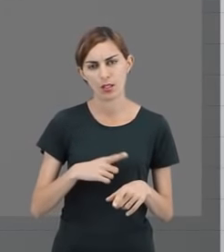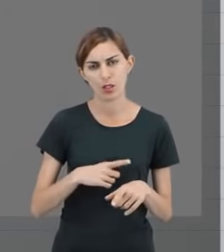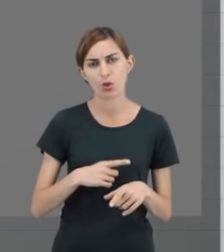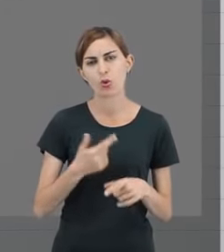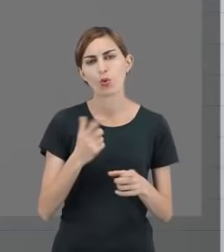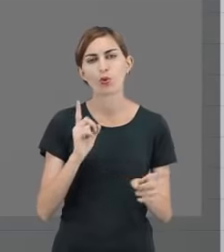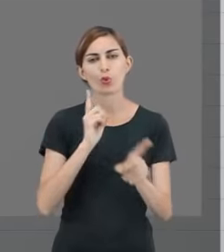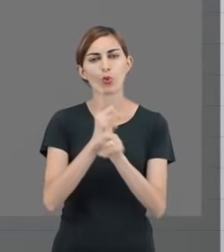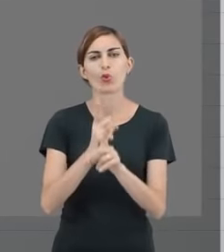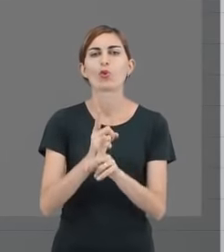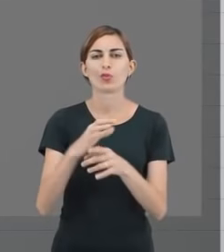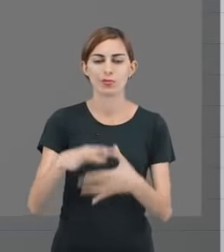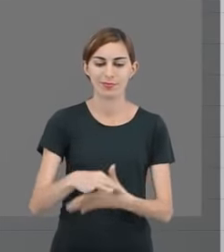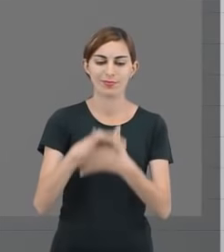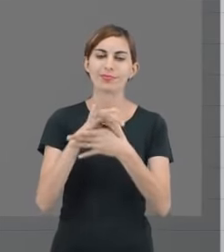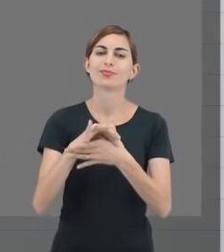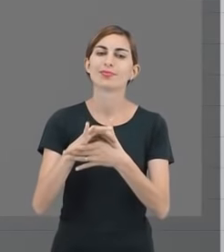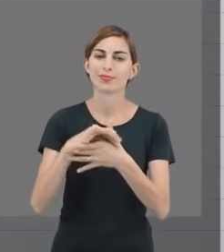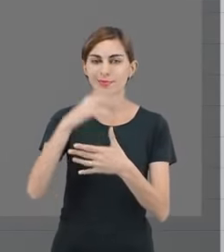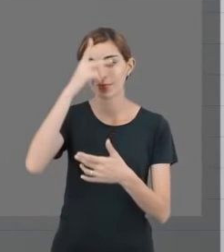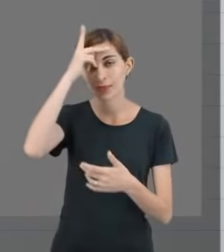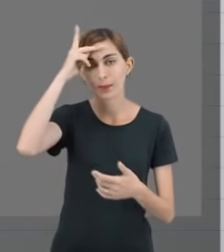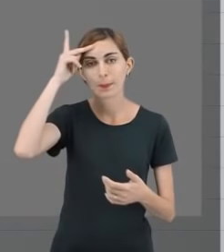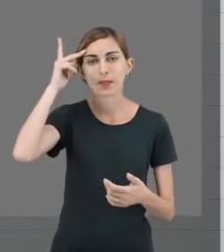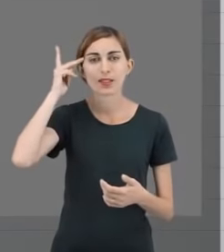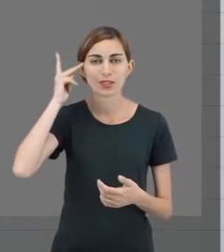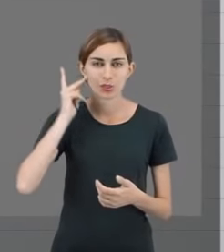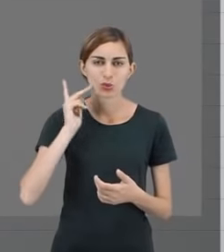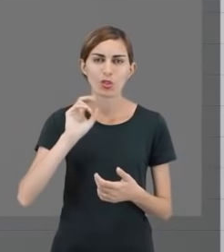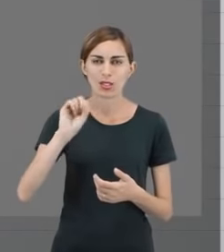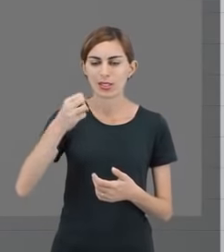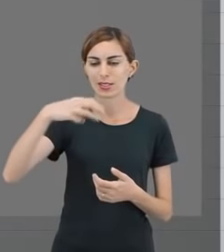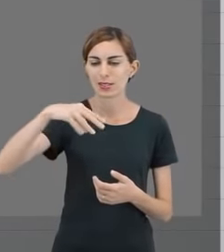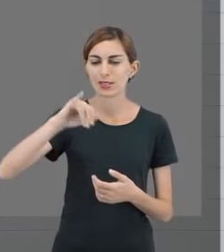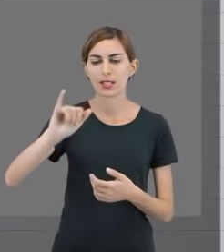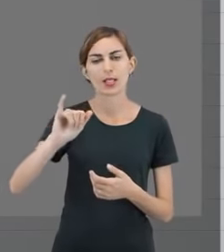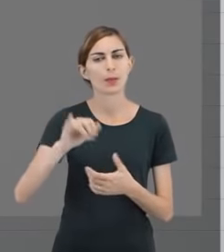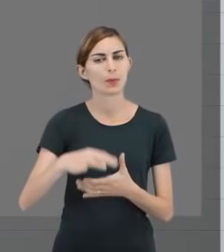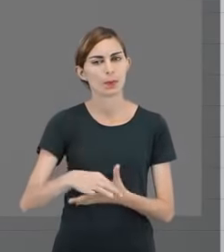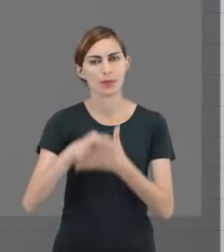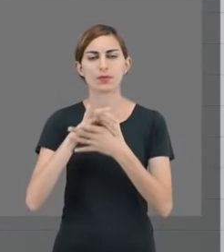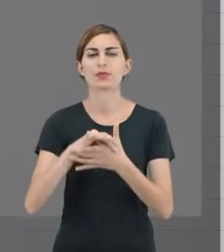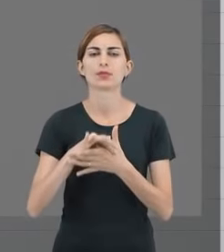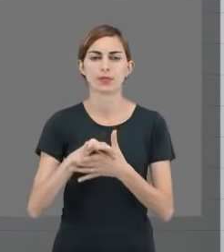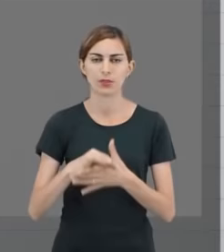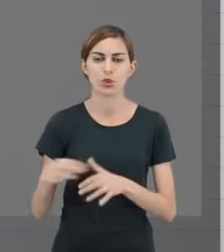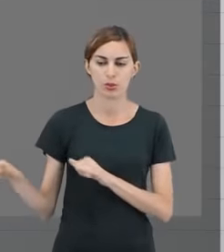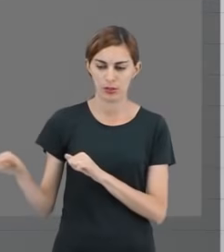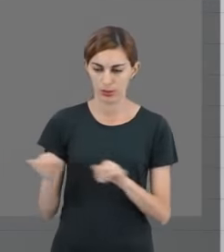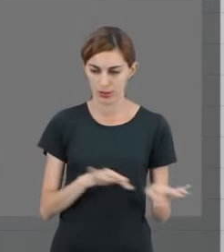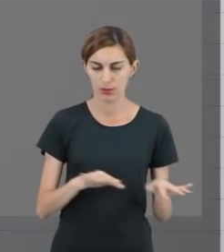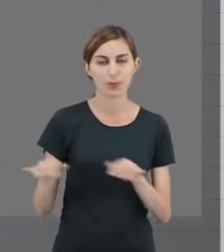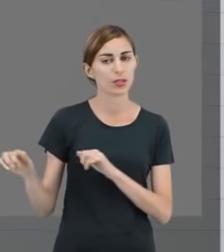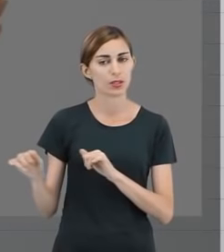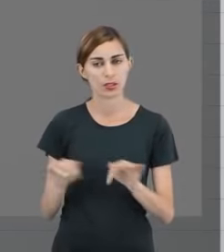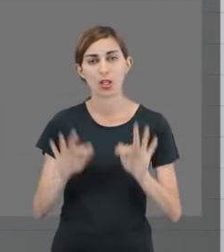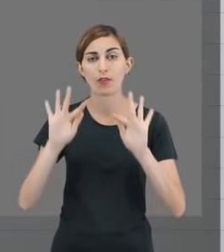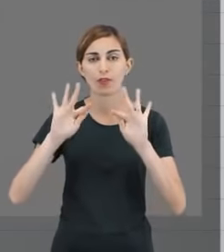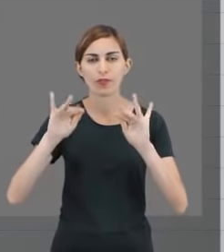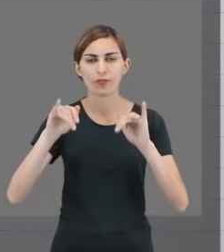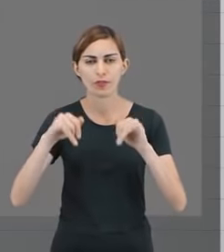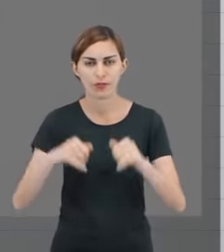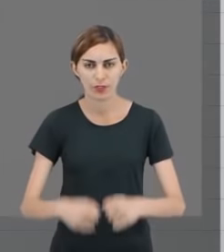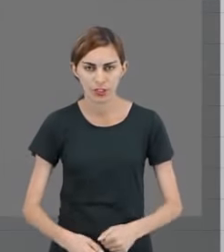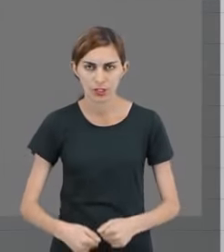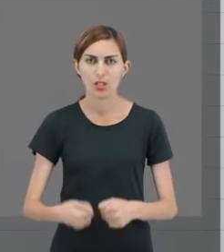citou o encontro presencial, para aquelas pessoas que estão no formato semipresencial. todas as semanas, ao final